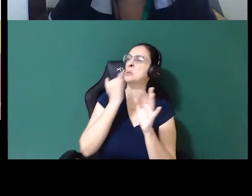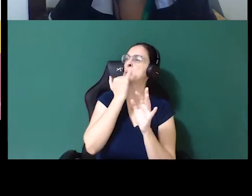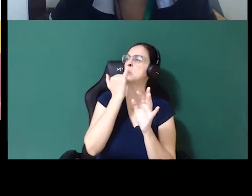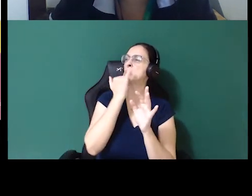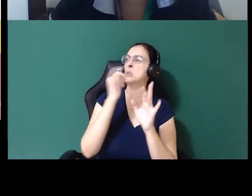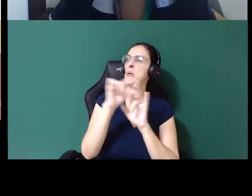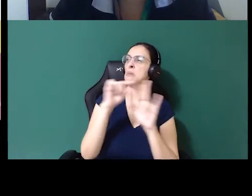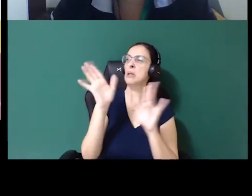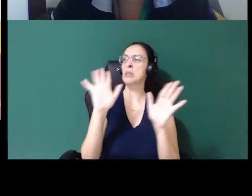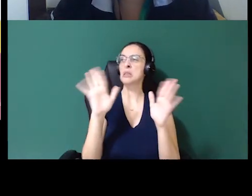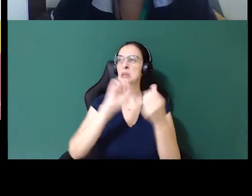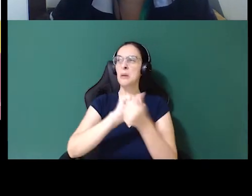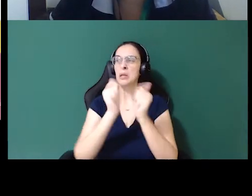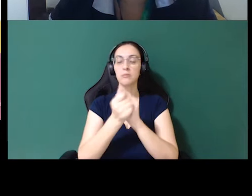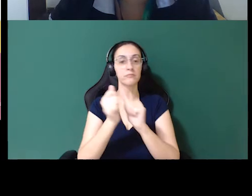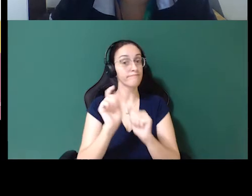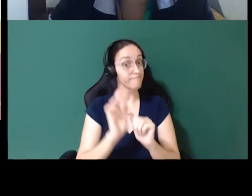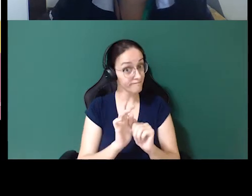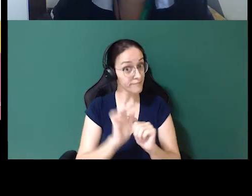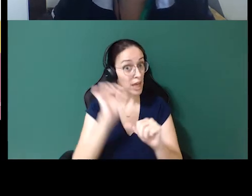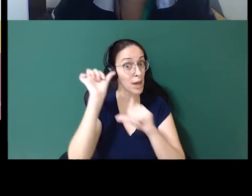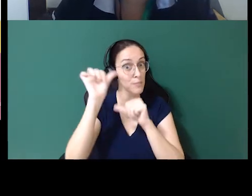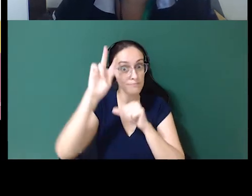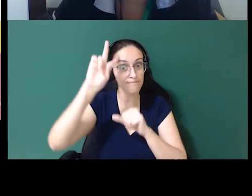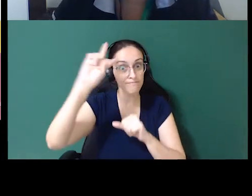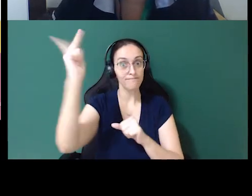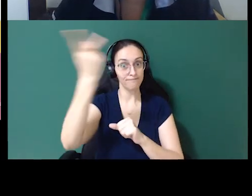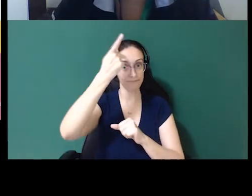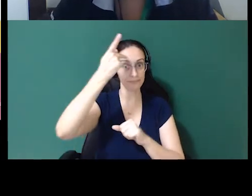ou, ah, eu não me adaptei ao LinkedIn. Você precisa mudar esse mindset,